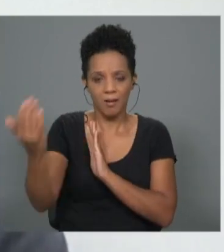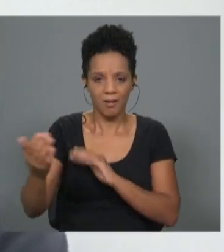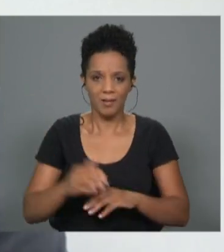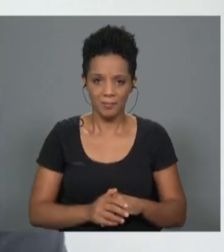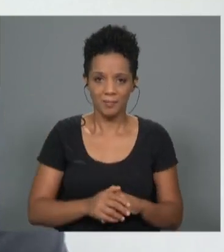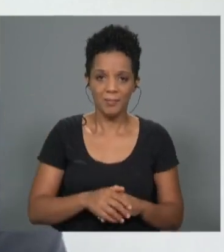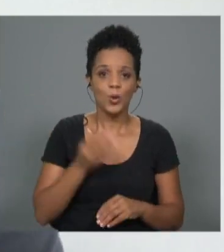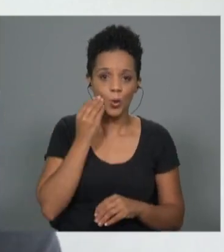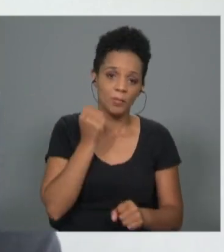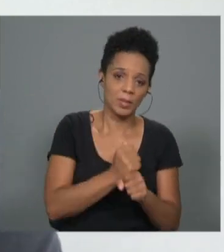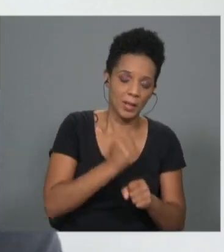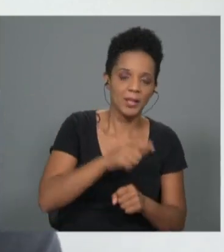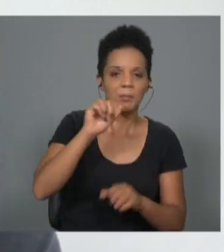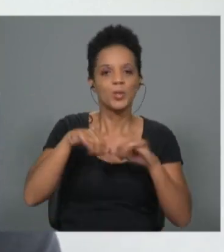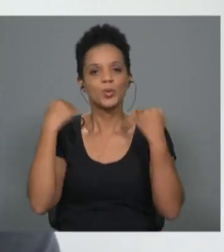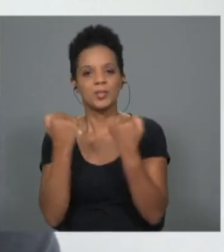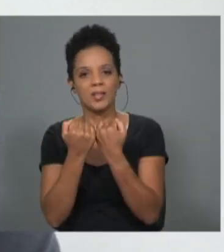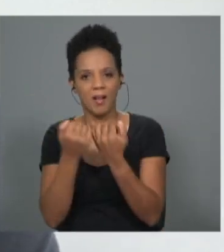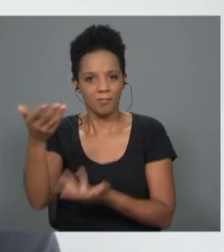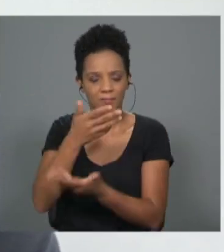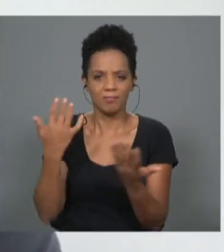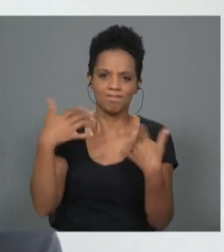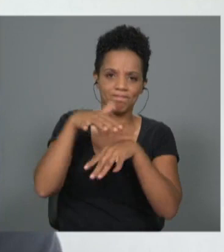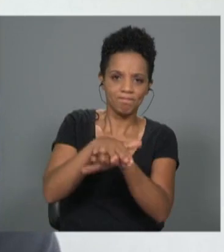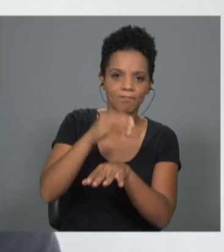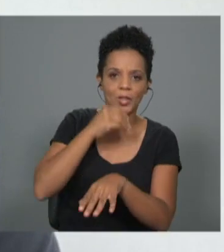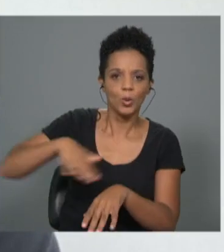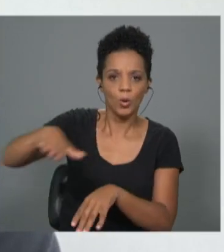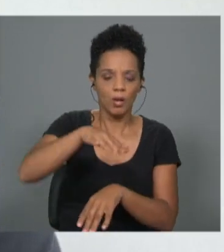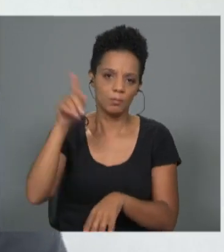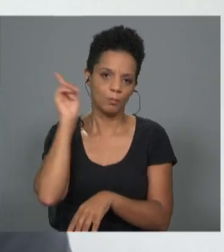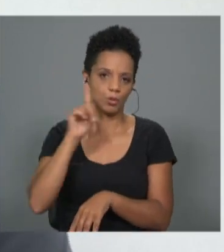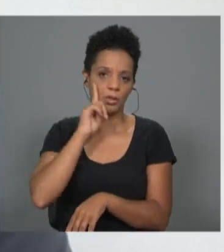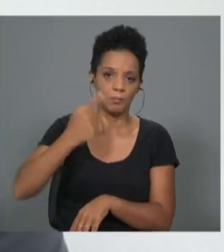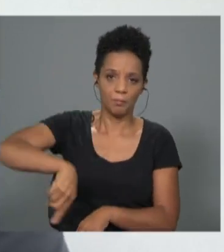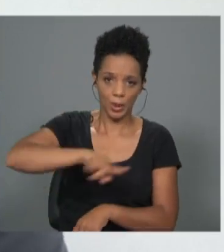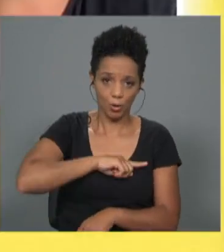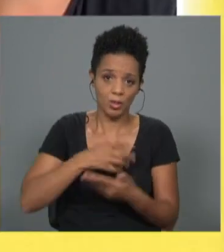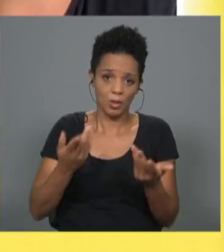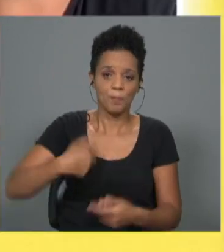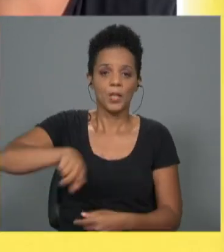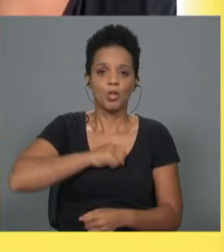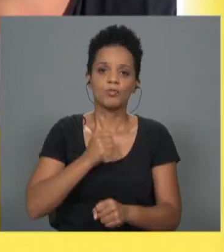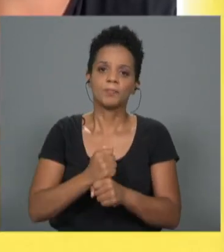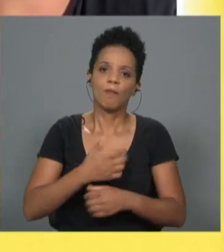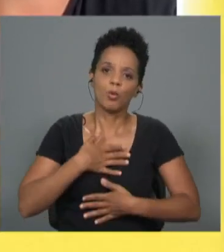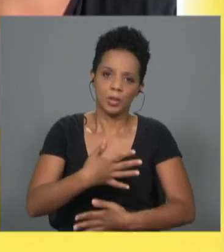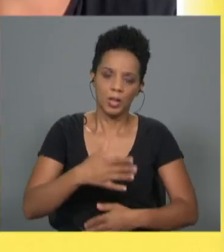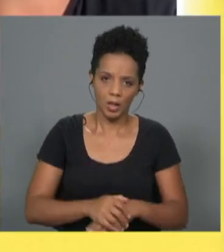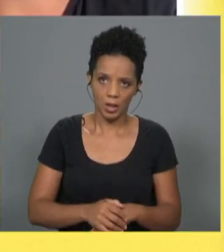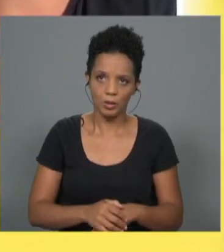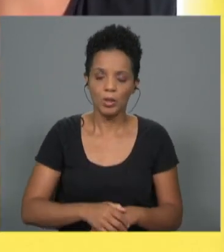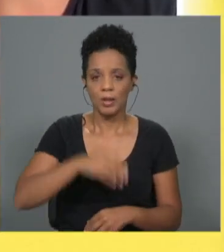para trabalhar, mas também para a parte social, a integração local é muito importante para nós. Então aí fazemos voluntariado com NGOs